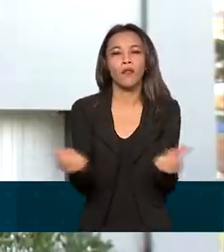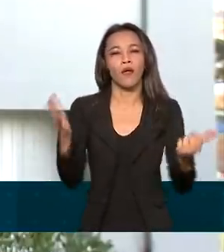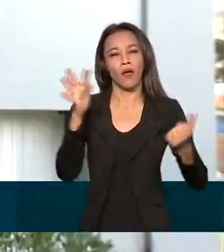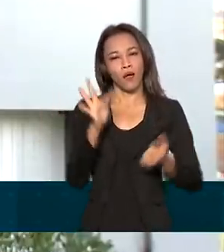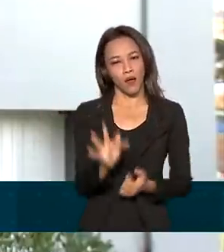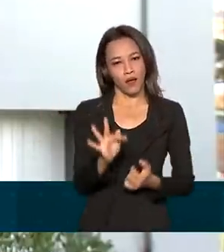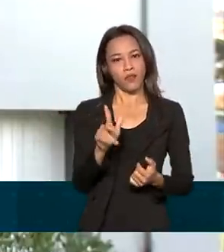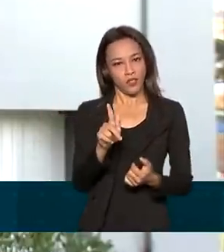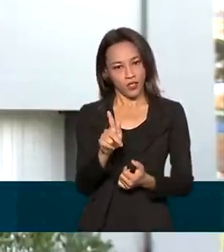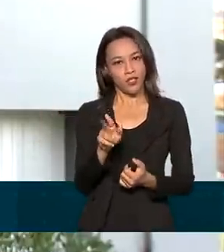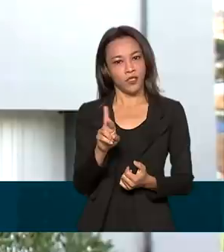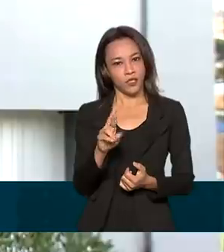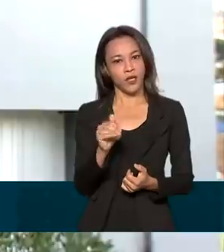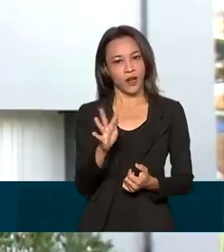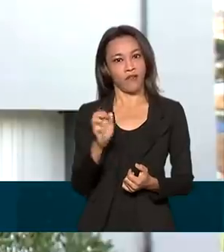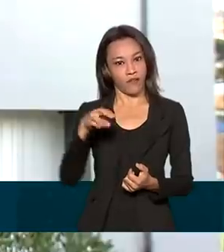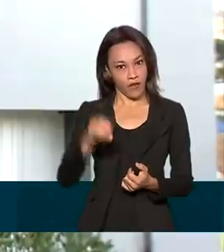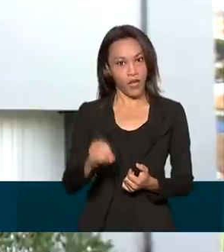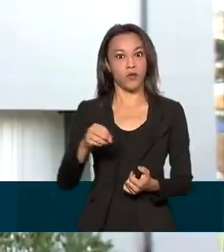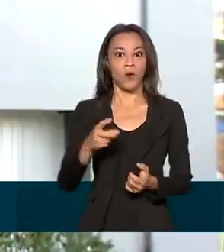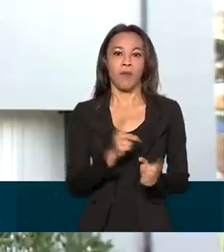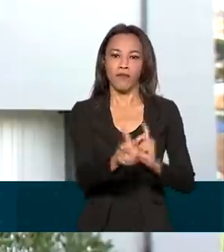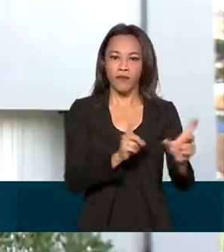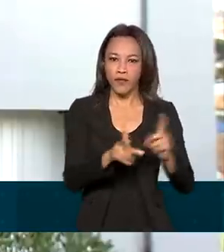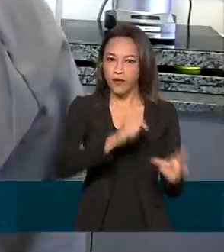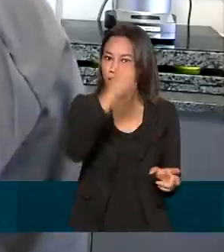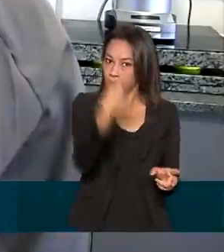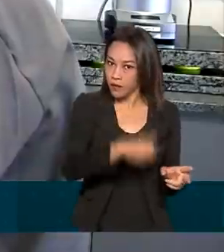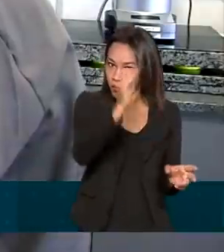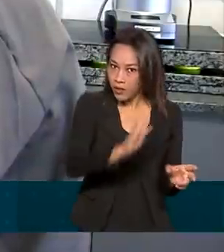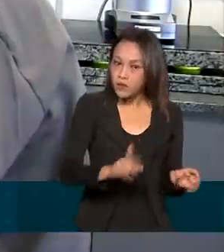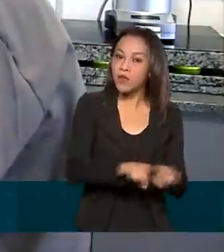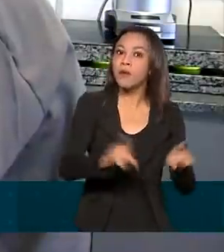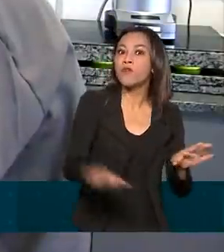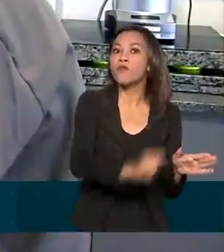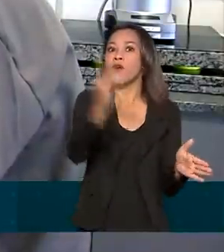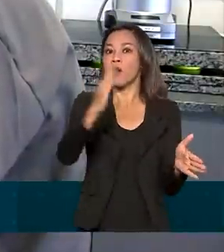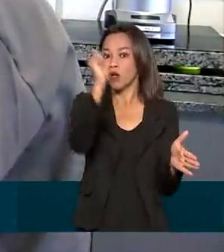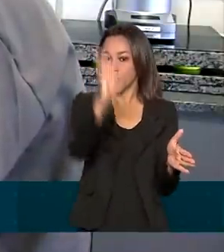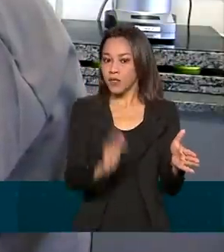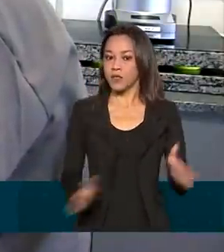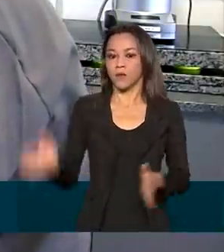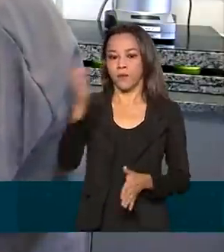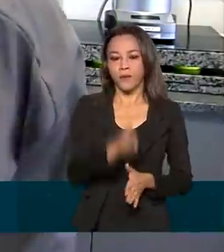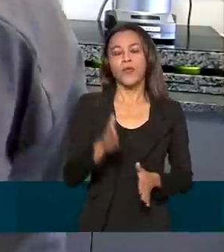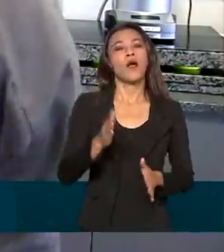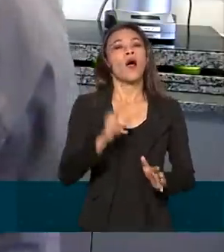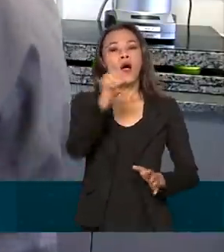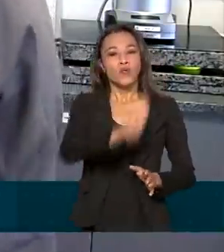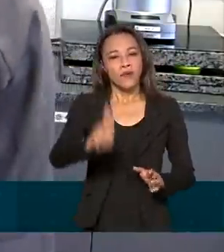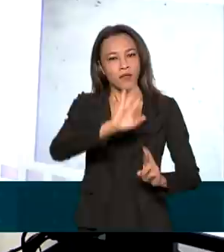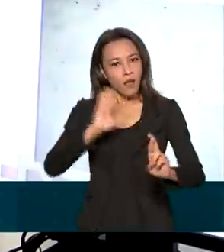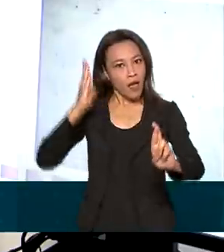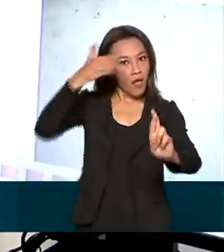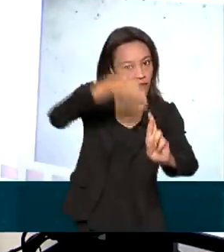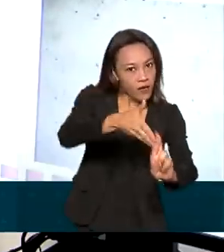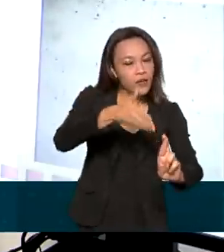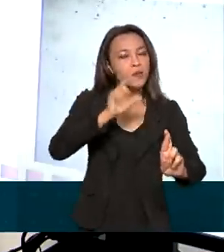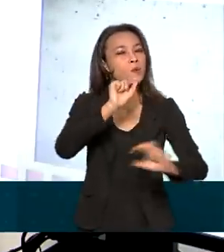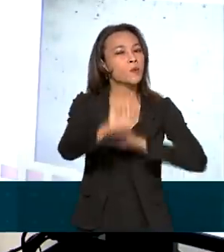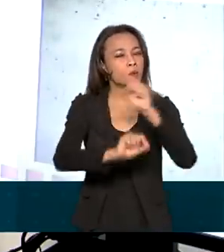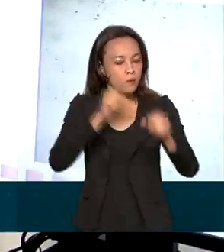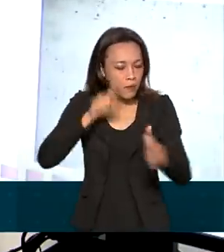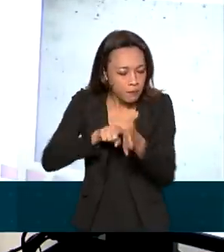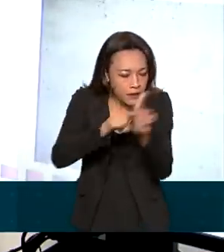capaz de abastecer os mercados nacional e internacional. A Universidade também é berço para pesquisas e desenvolvimento de novos